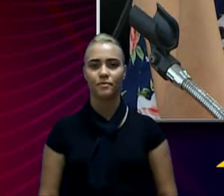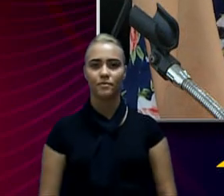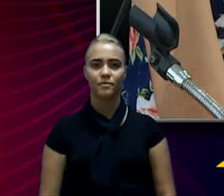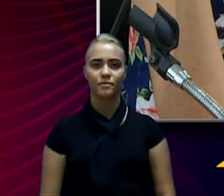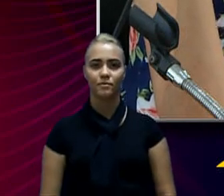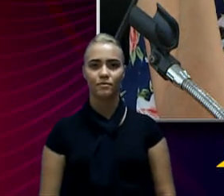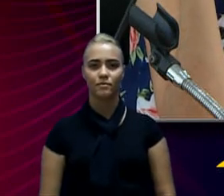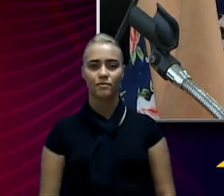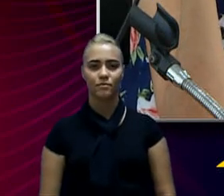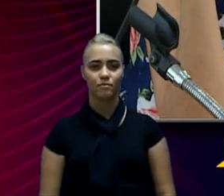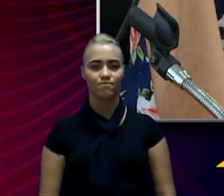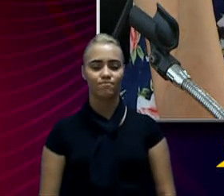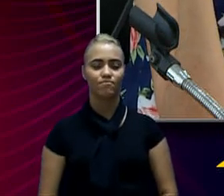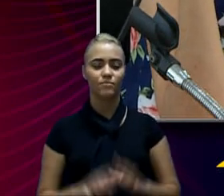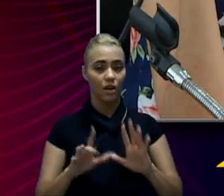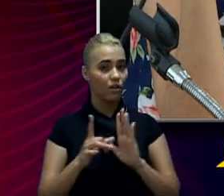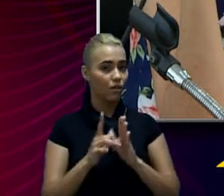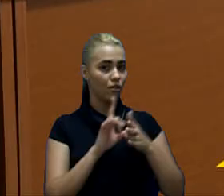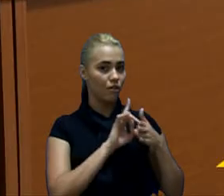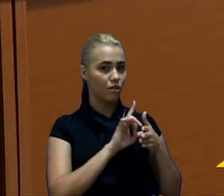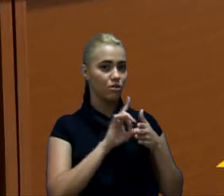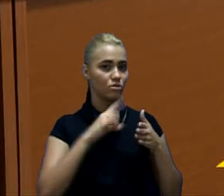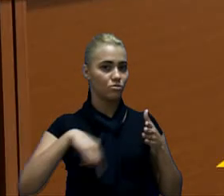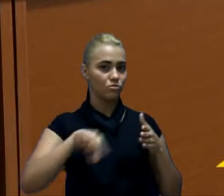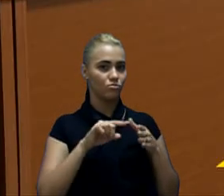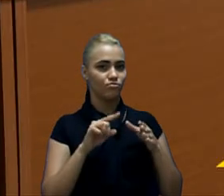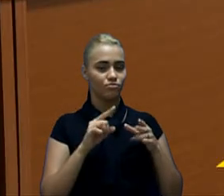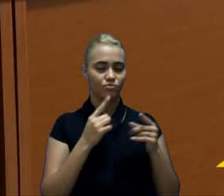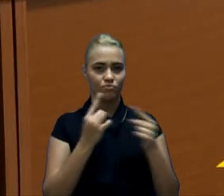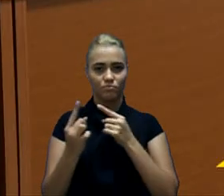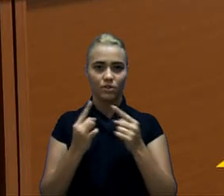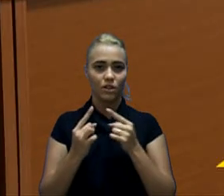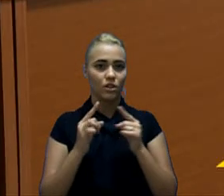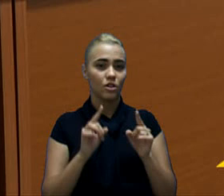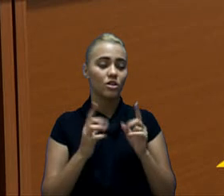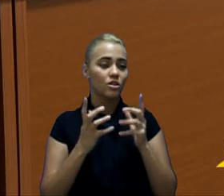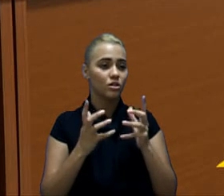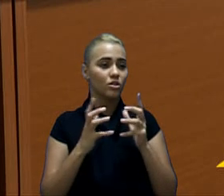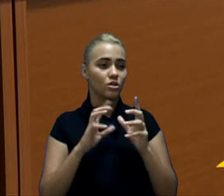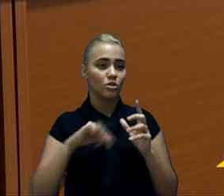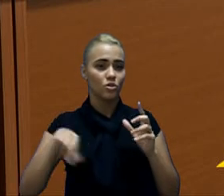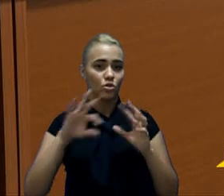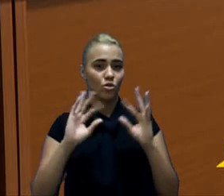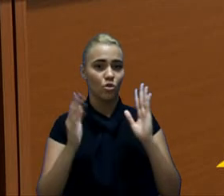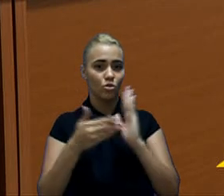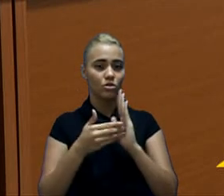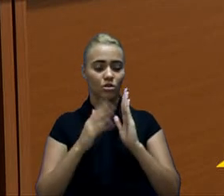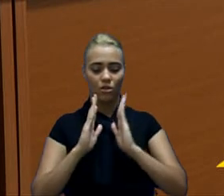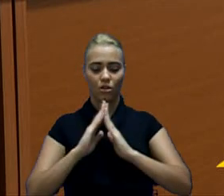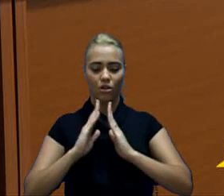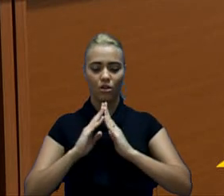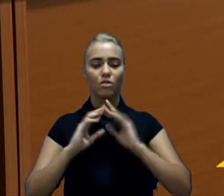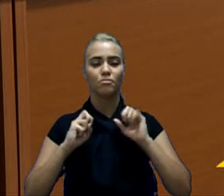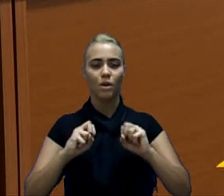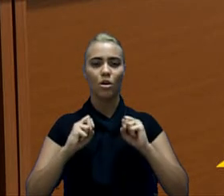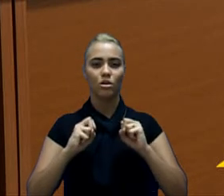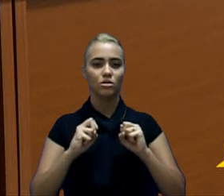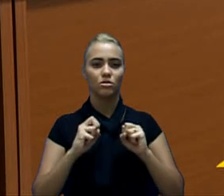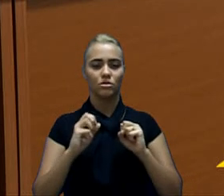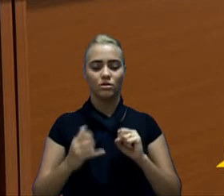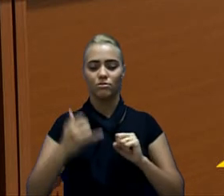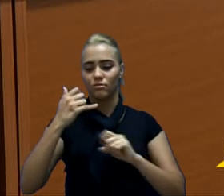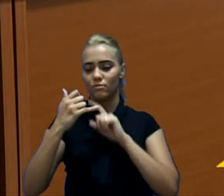Antes de retomar os trabalhos, por uma questão dinâmica, queria deixar aqui que todos que estão em casa podem participar através do